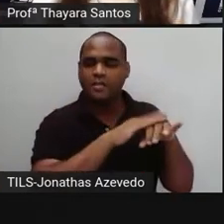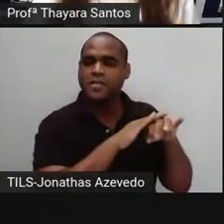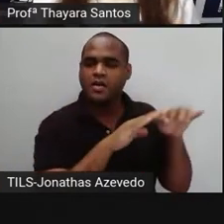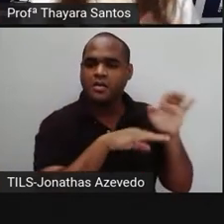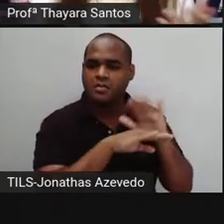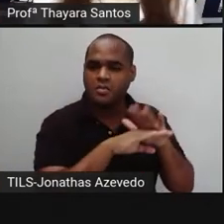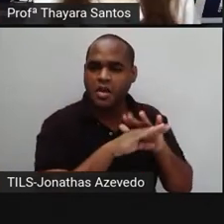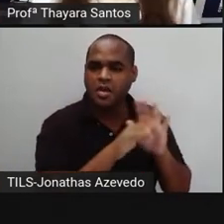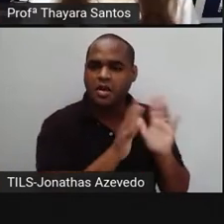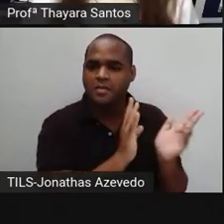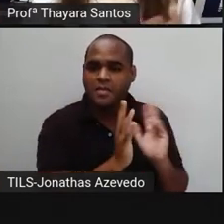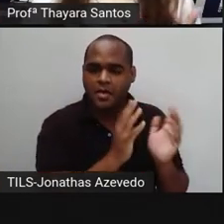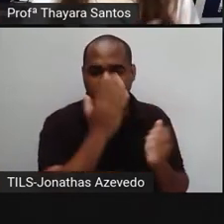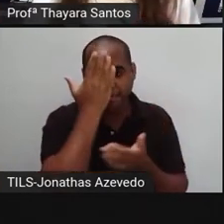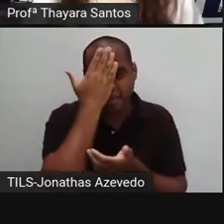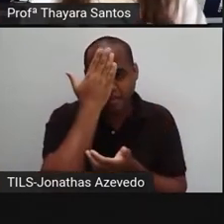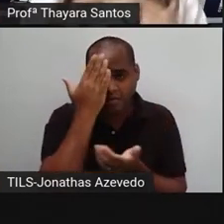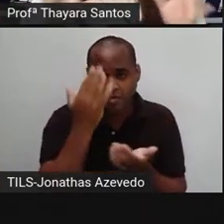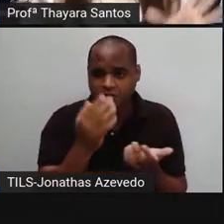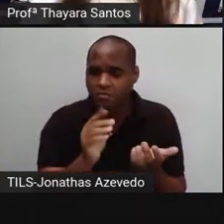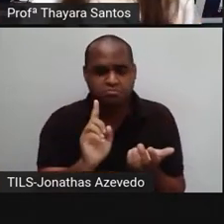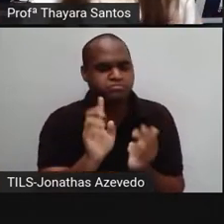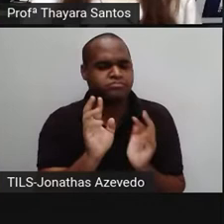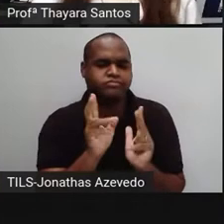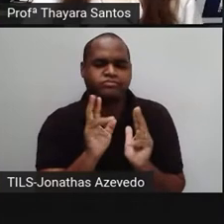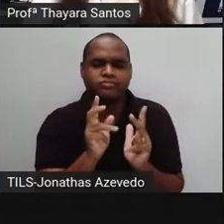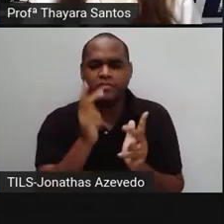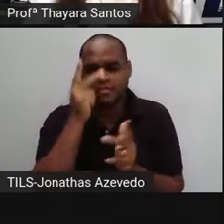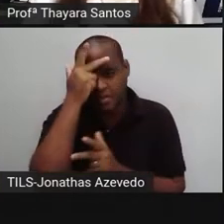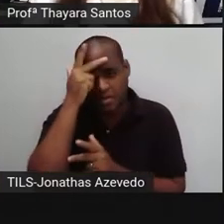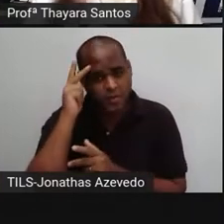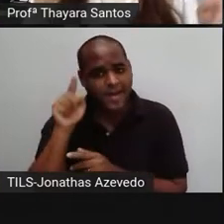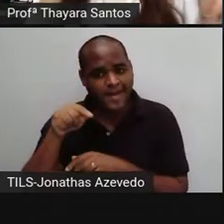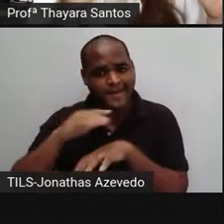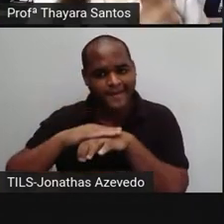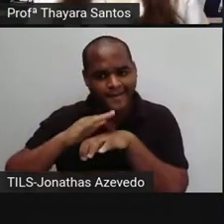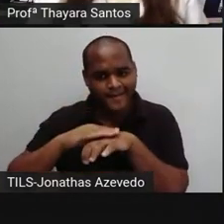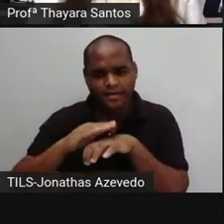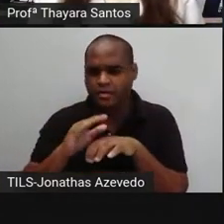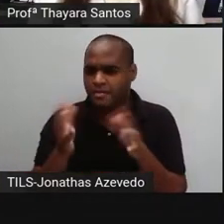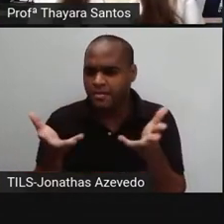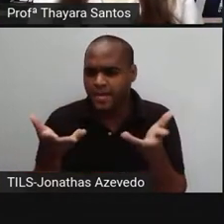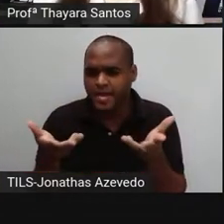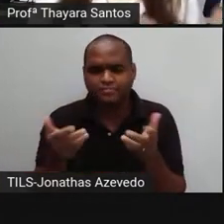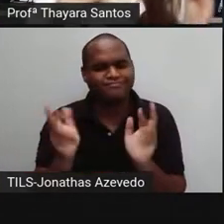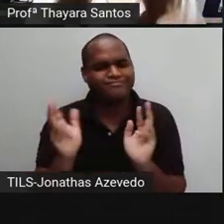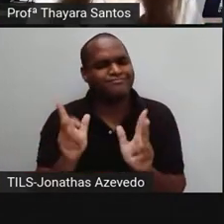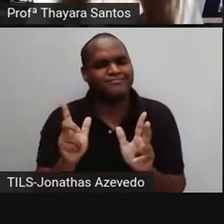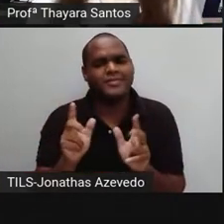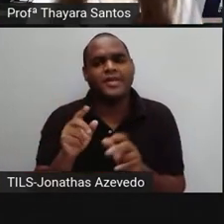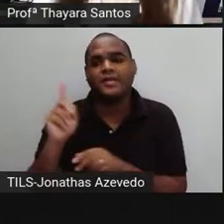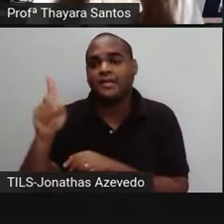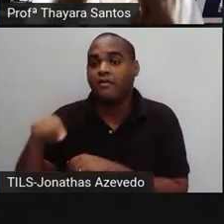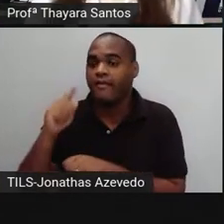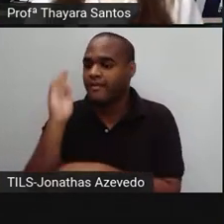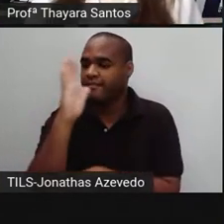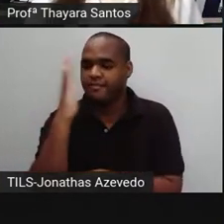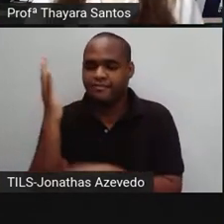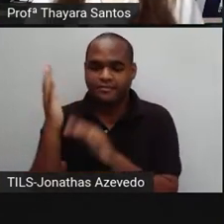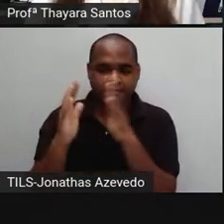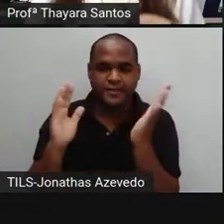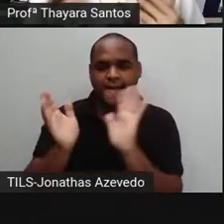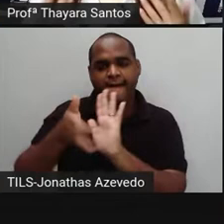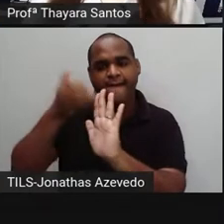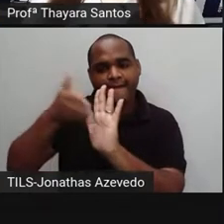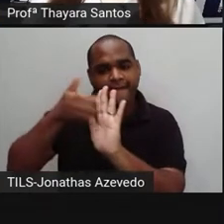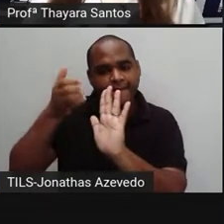passou por nenhuma intervenção humana. O homem não precisou fazer nenhum aperfeiçoamento dela. A gente retira a madeira da natureza e utiliza ela no nosso dia a dia.